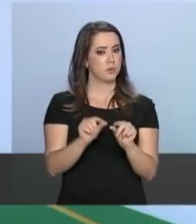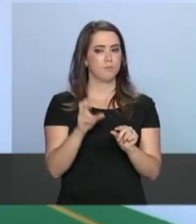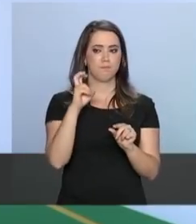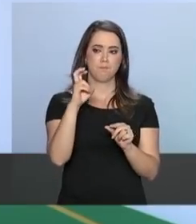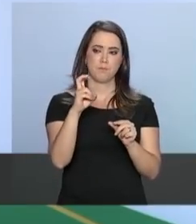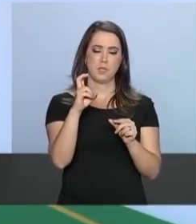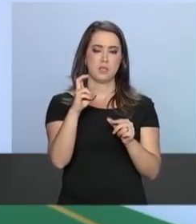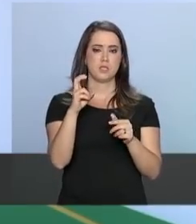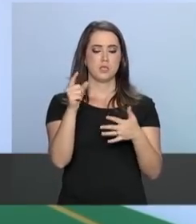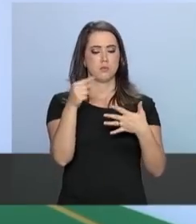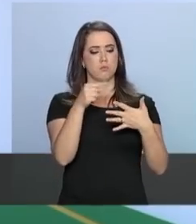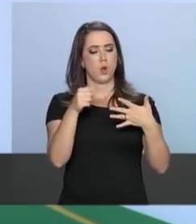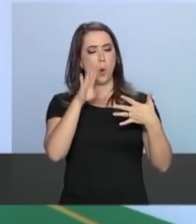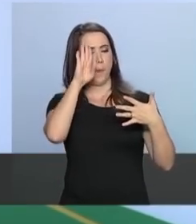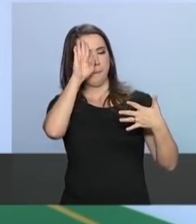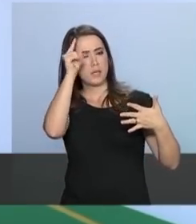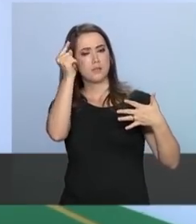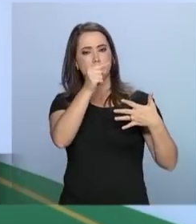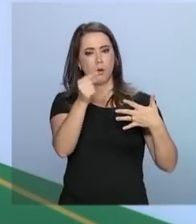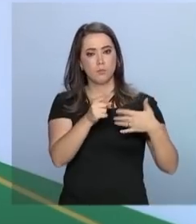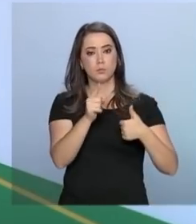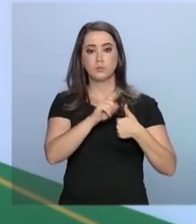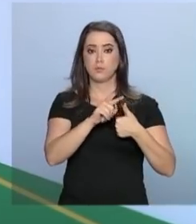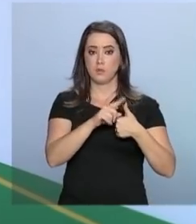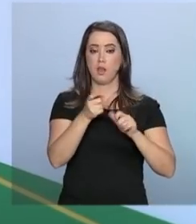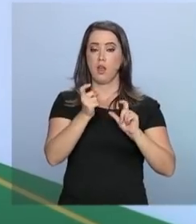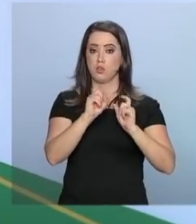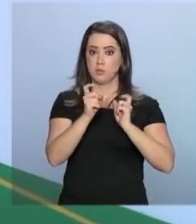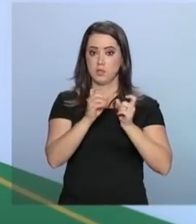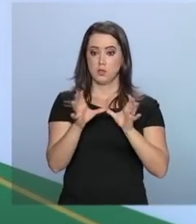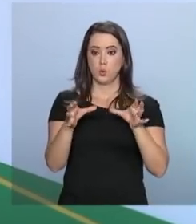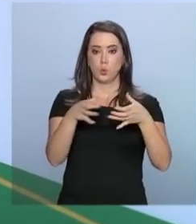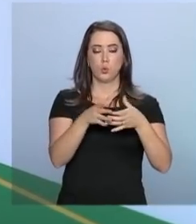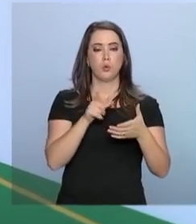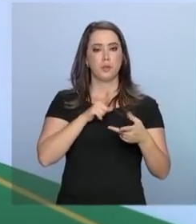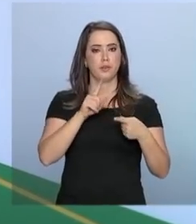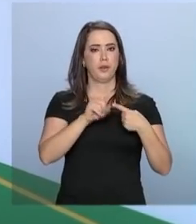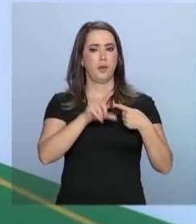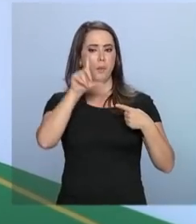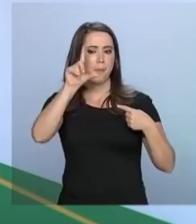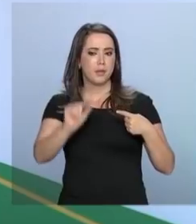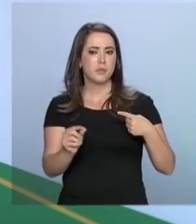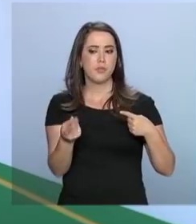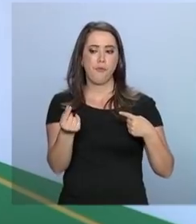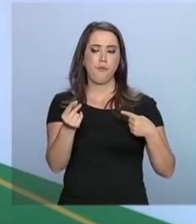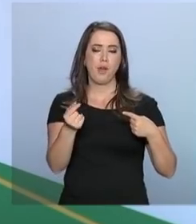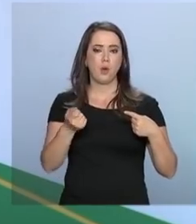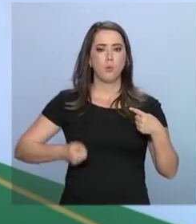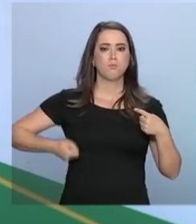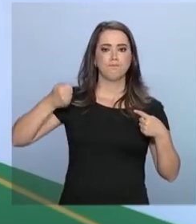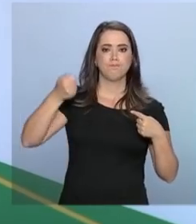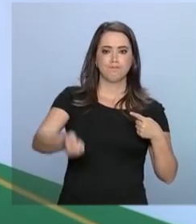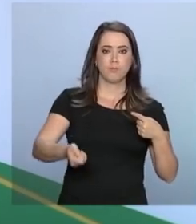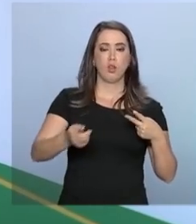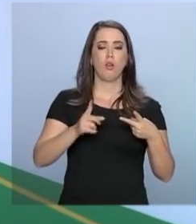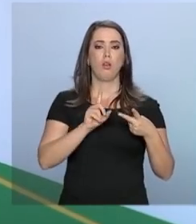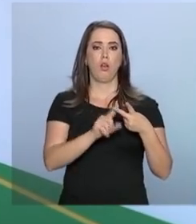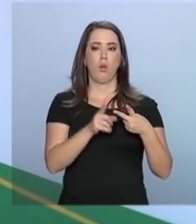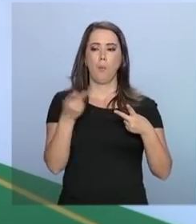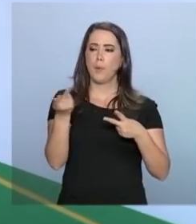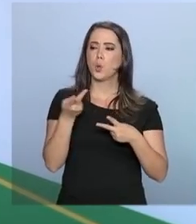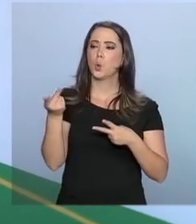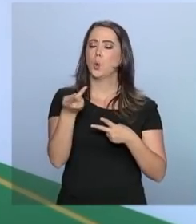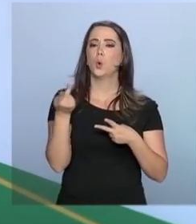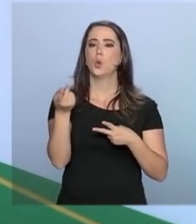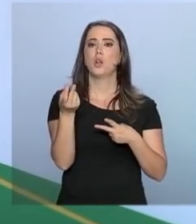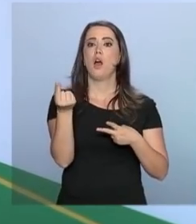cinco prioridades. Gestão do portfólio, minimização do custo de capital, busca incessante